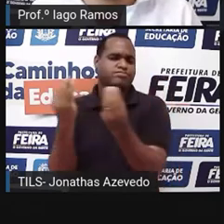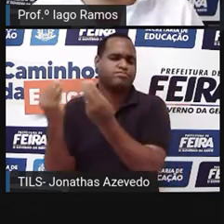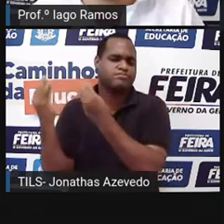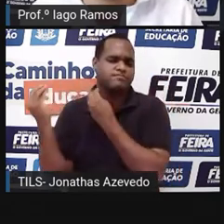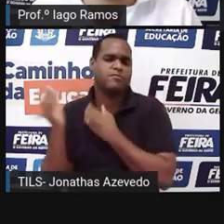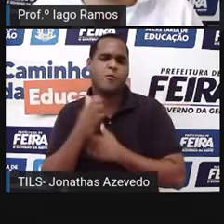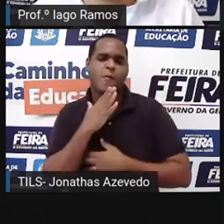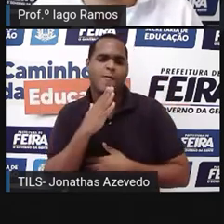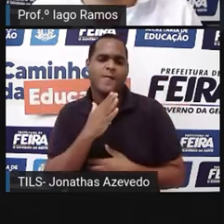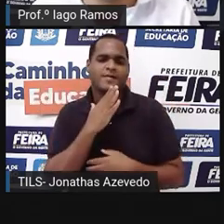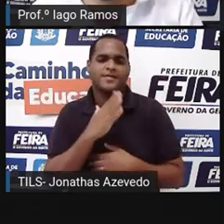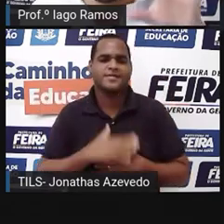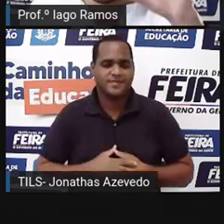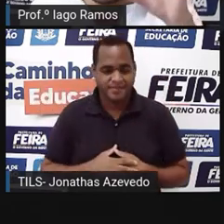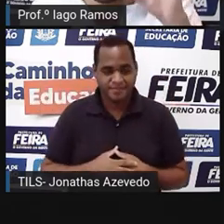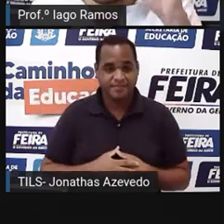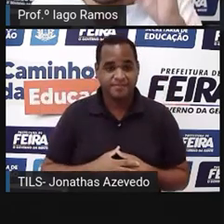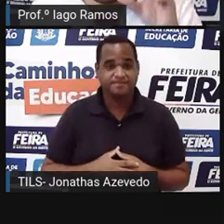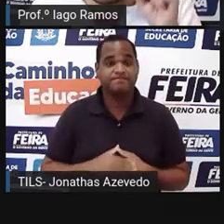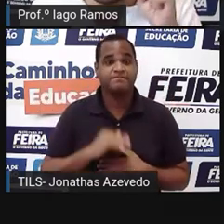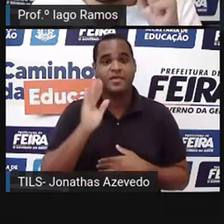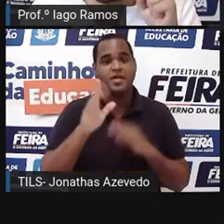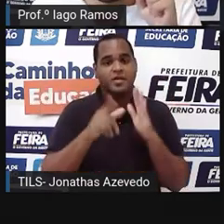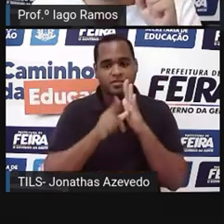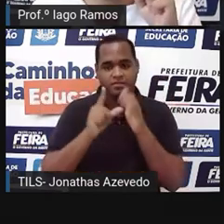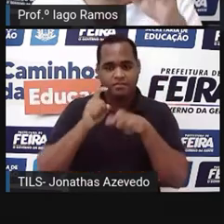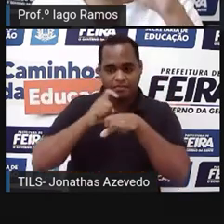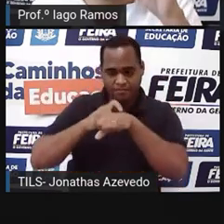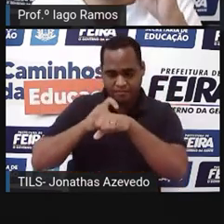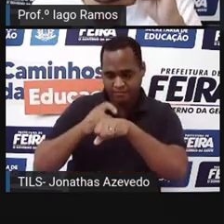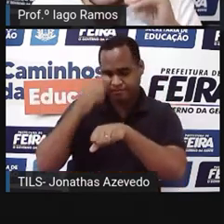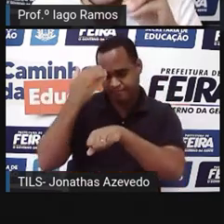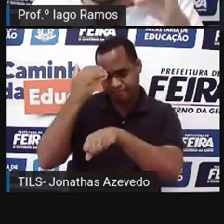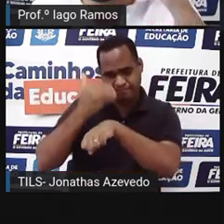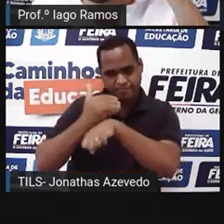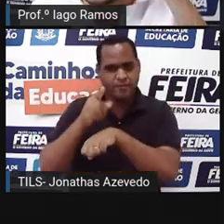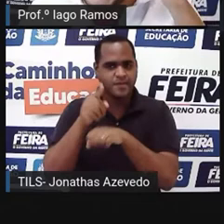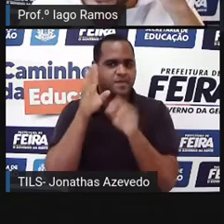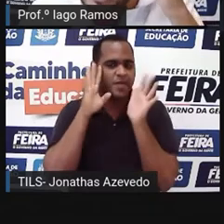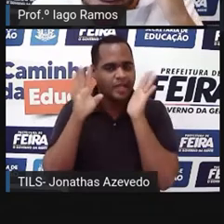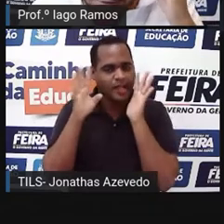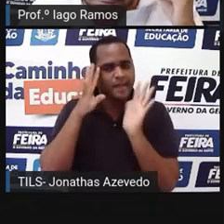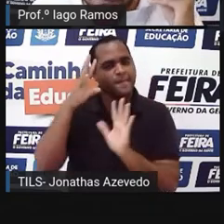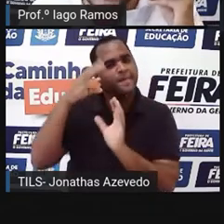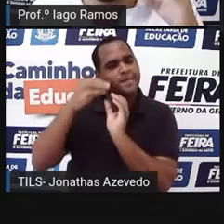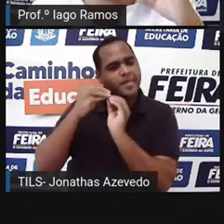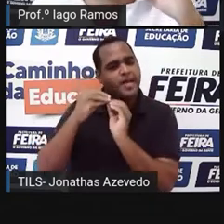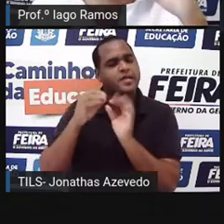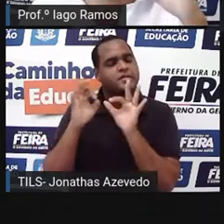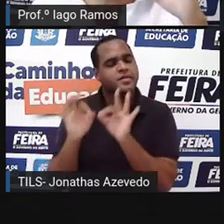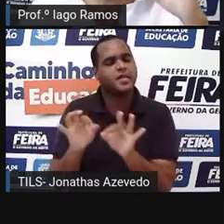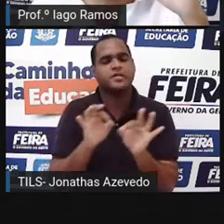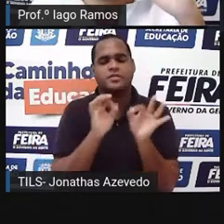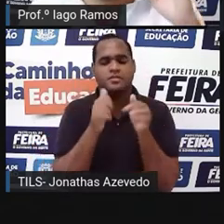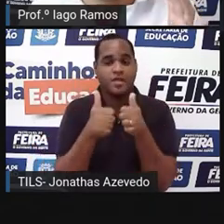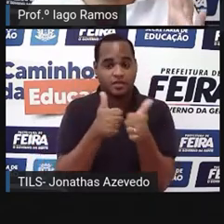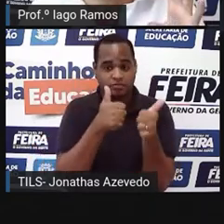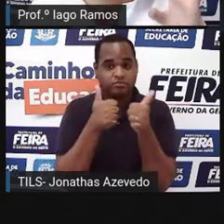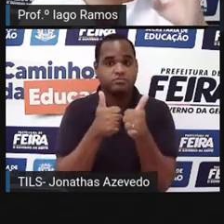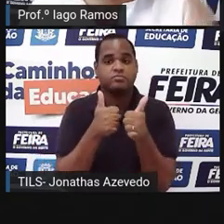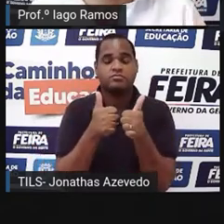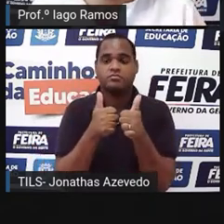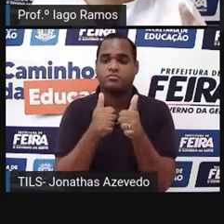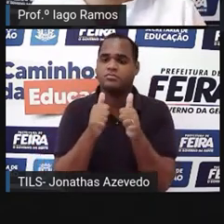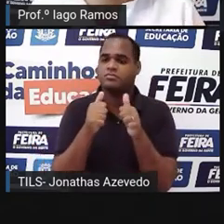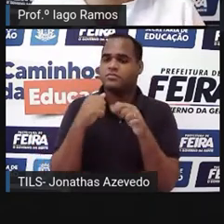se você acha que entendeu bastante, mas aí tem aquele tempozinho de pensar, refletir direitinho, tá bom? E